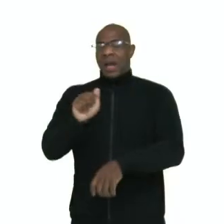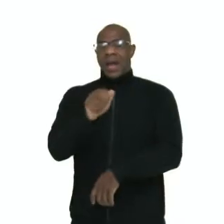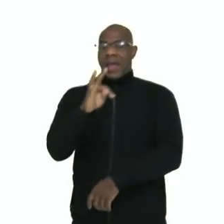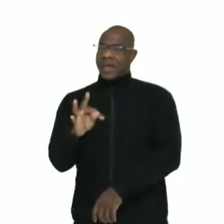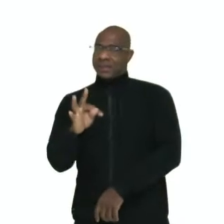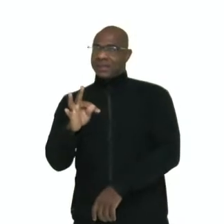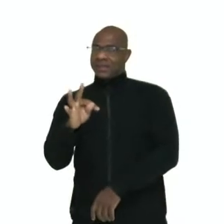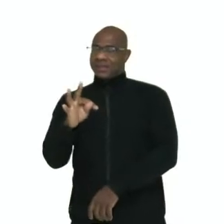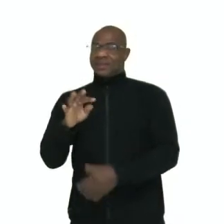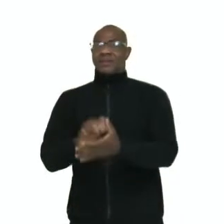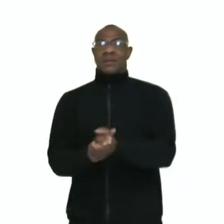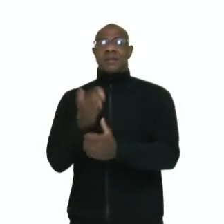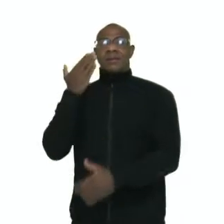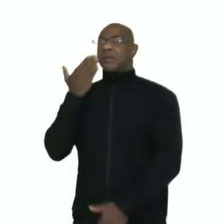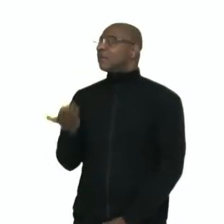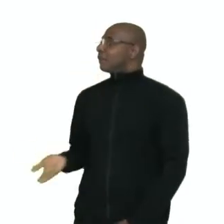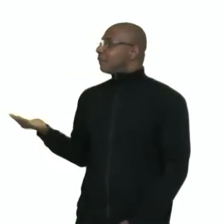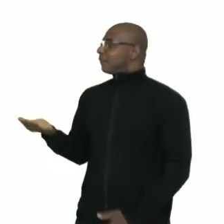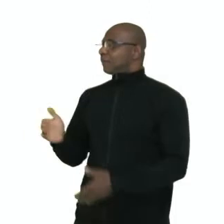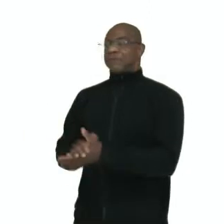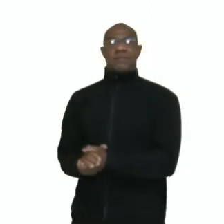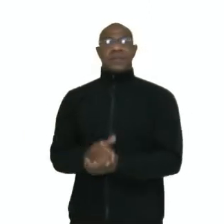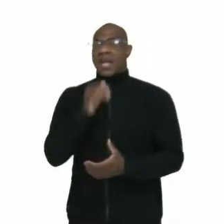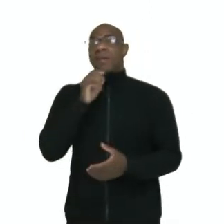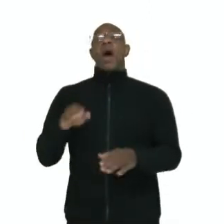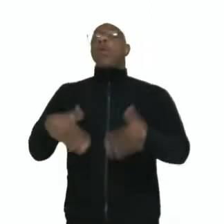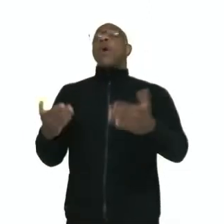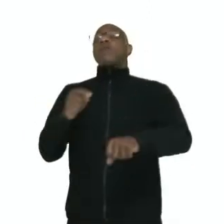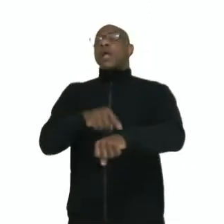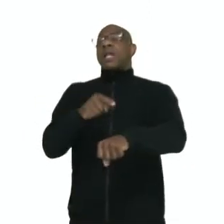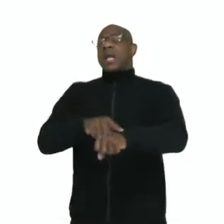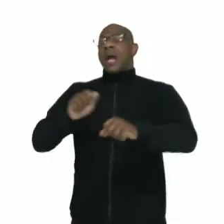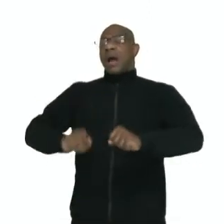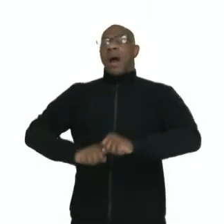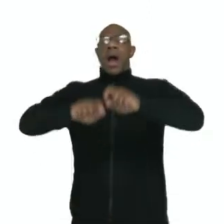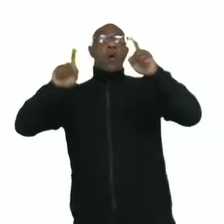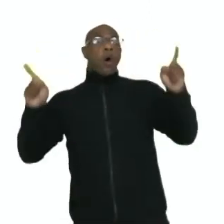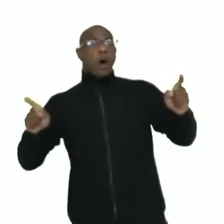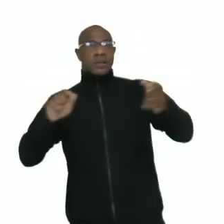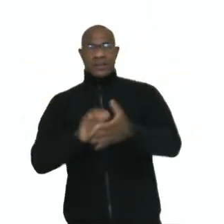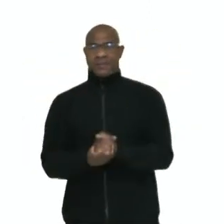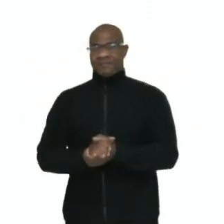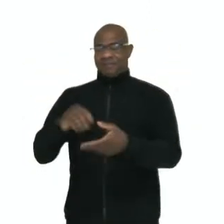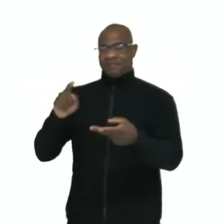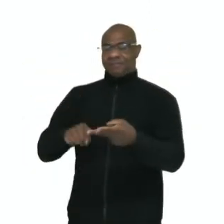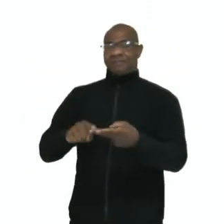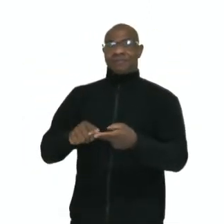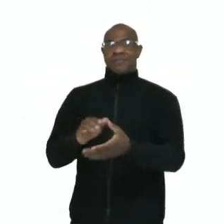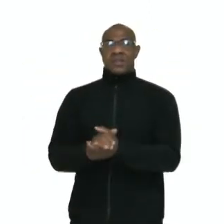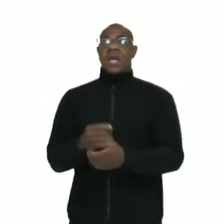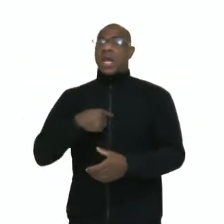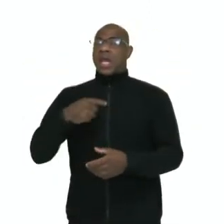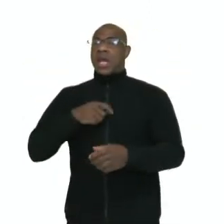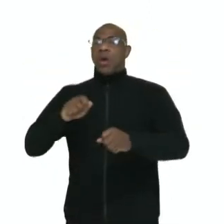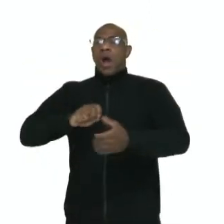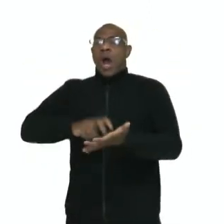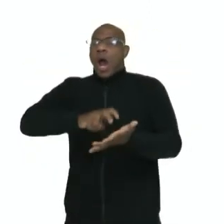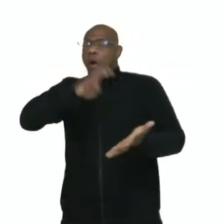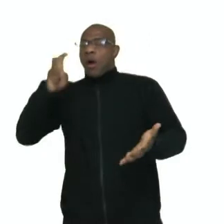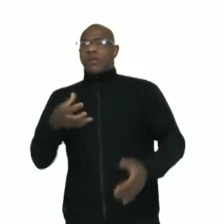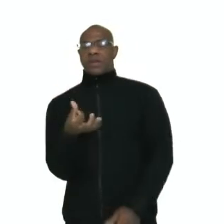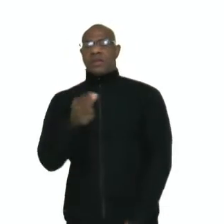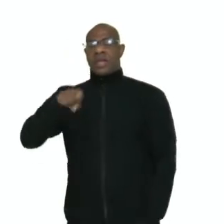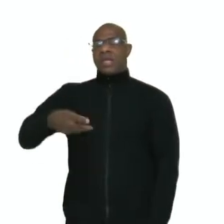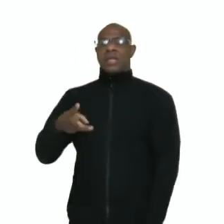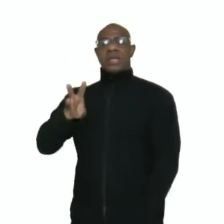o exemplo, when do you get up? Quando que você acorda? I get up at 6.30, eu acordo às 6.30.